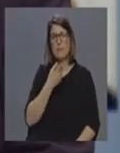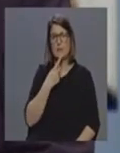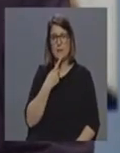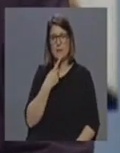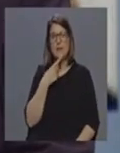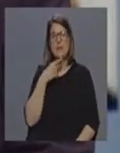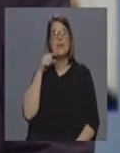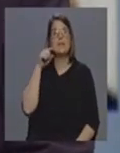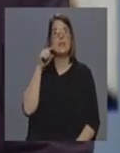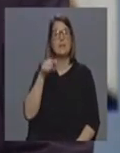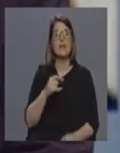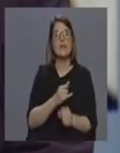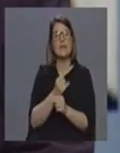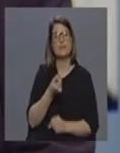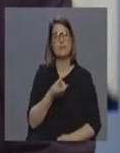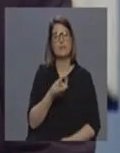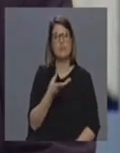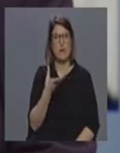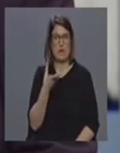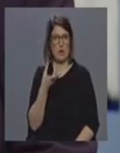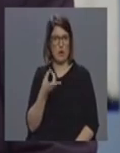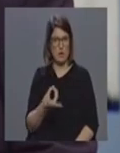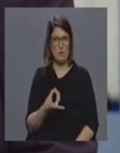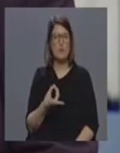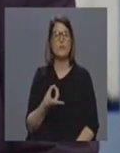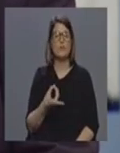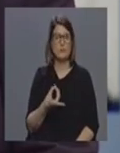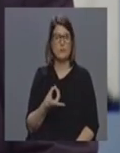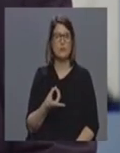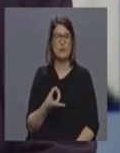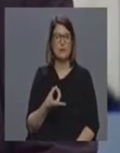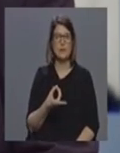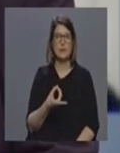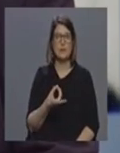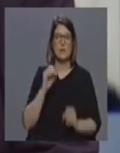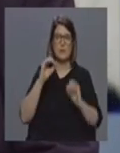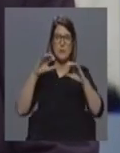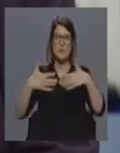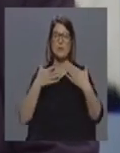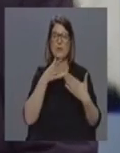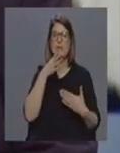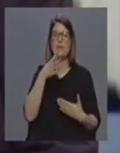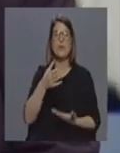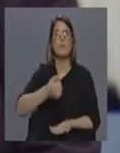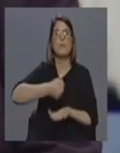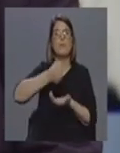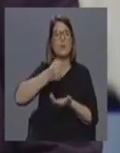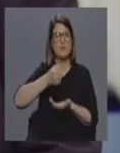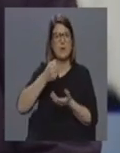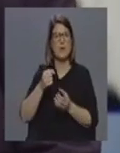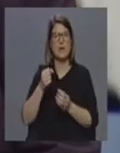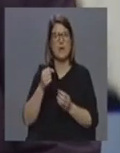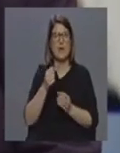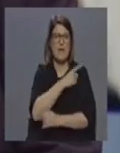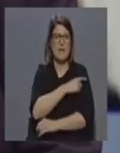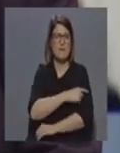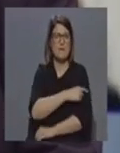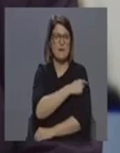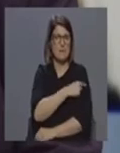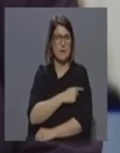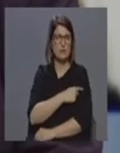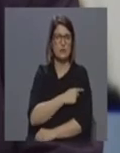princípio nove ilhas e pegando também no princípio daquilo que eu falava no início que era a nossa bolsa de enfermeiras é um pouco aquilo que